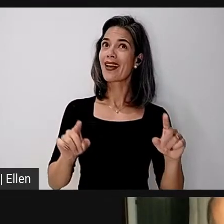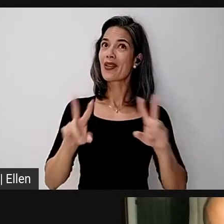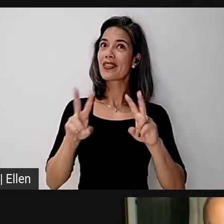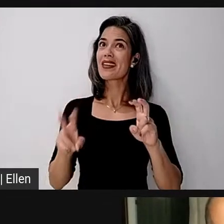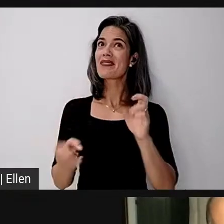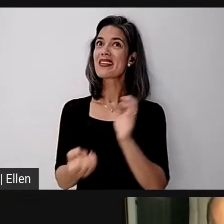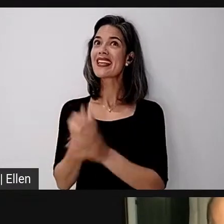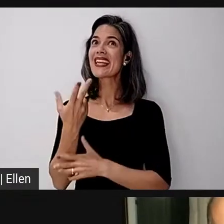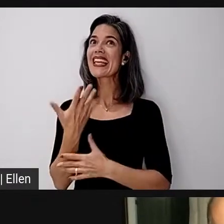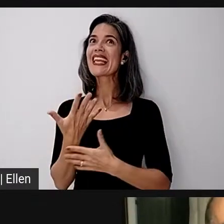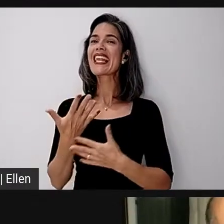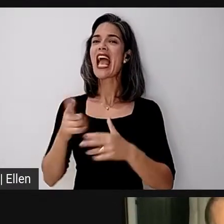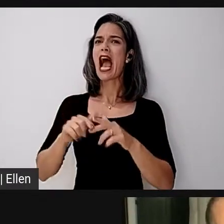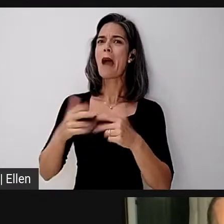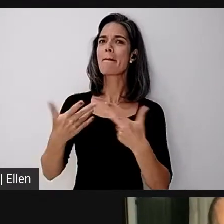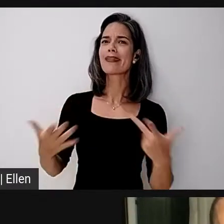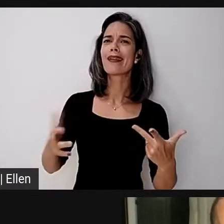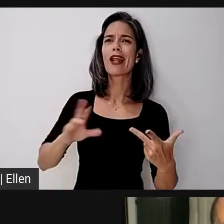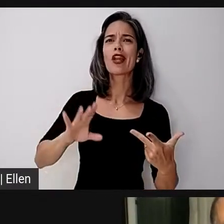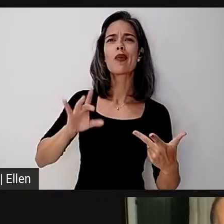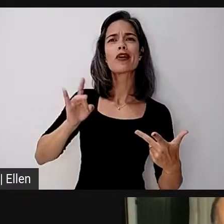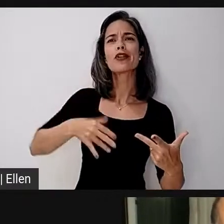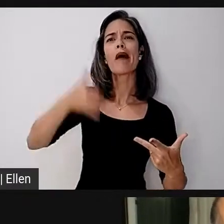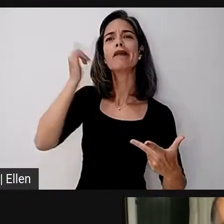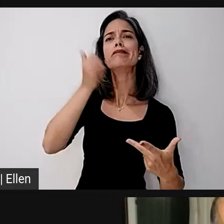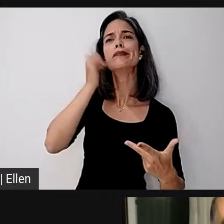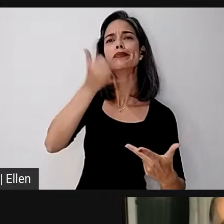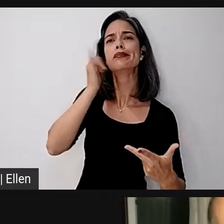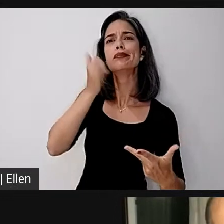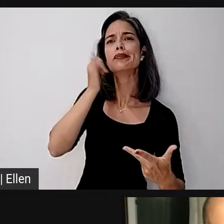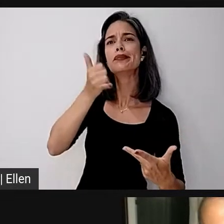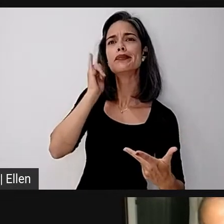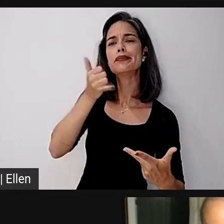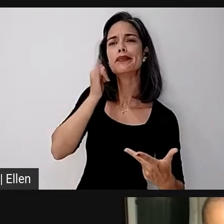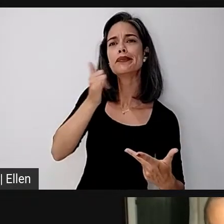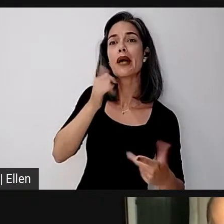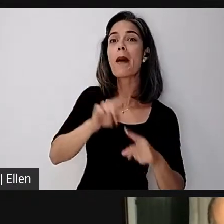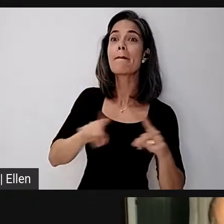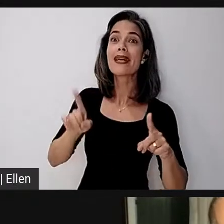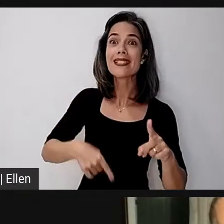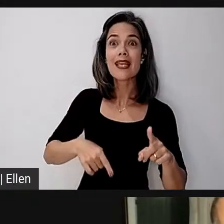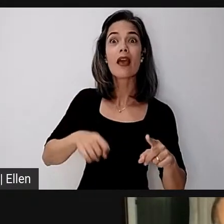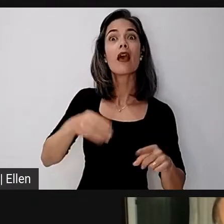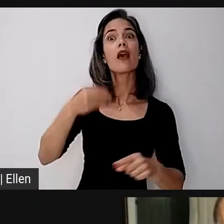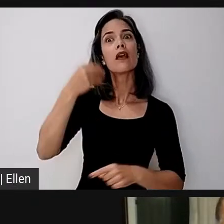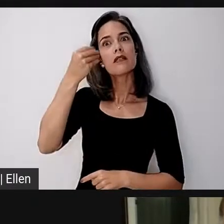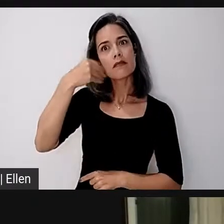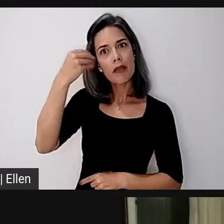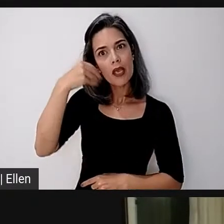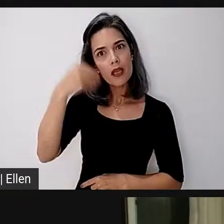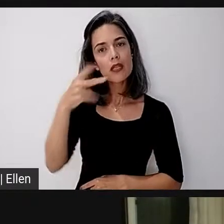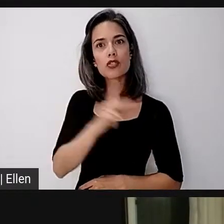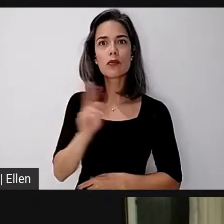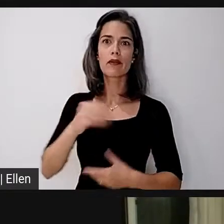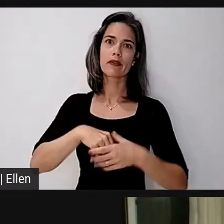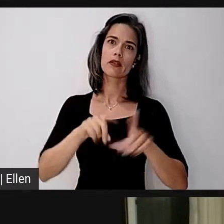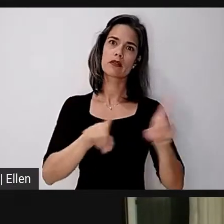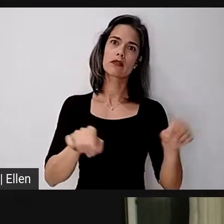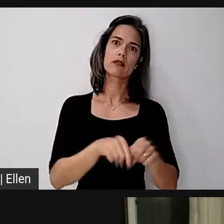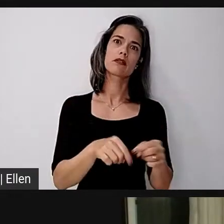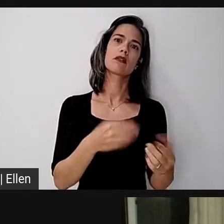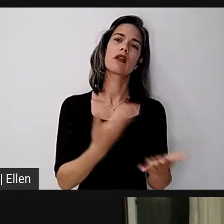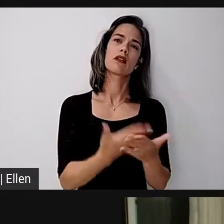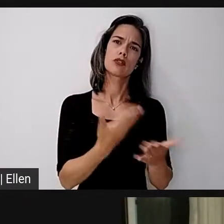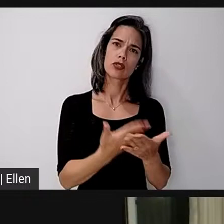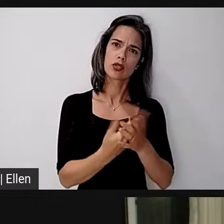palavras, nem só uma retórica, isso tem a ver muito com a prática de professor por 20 anos em salas de educação básica com